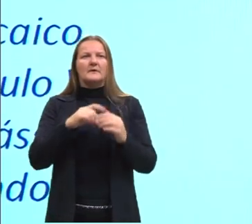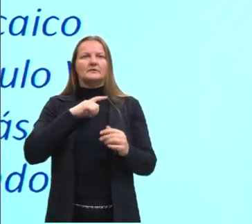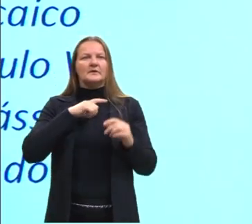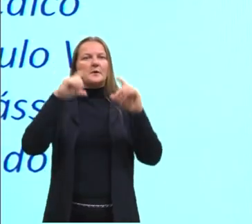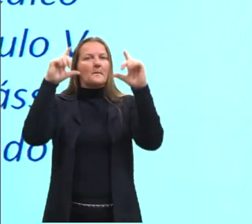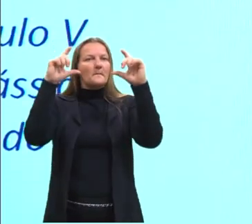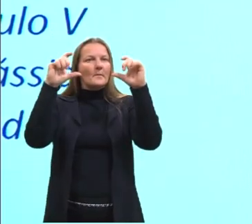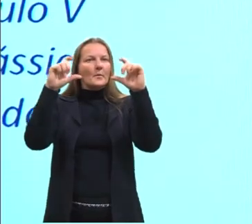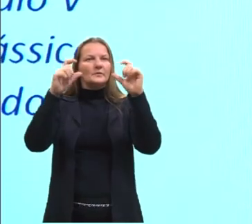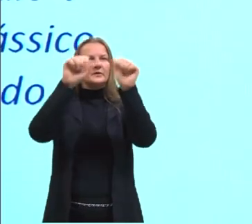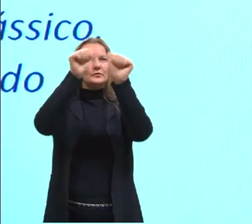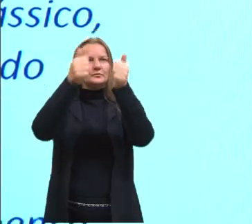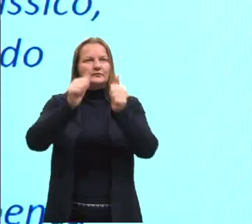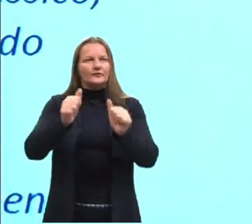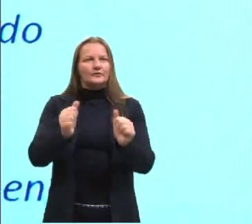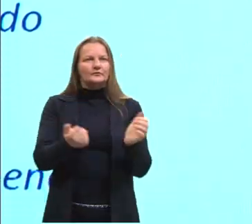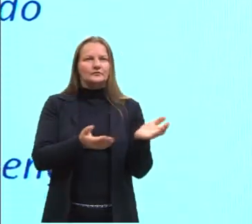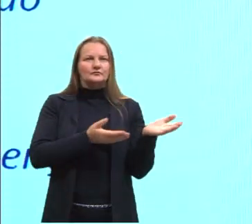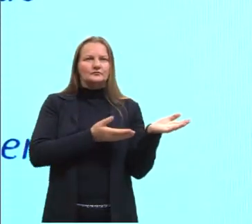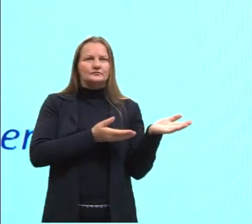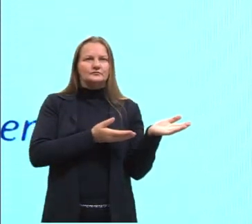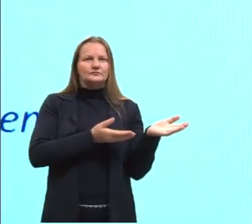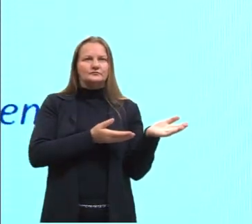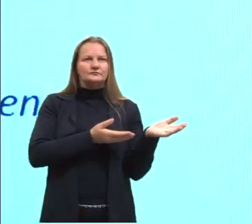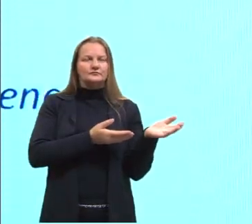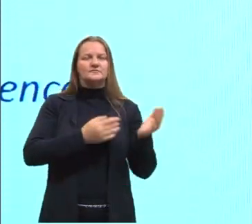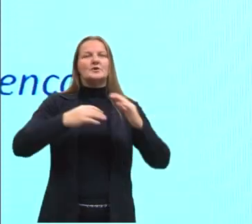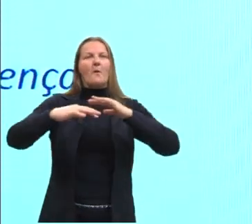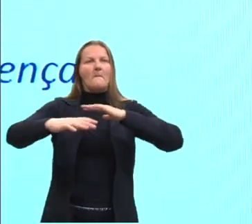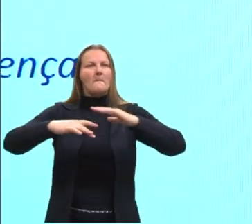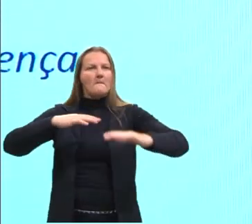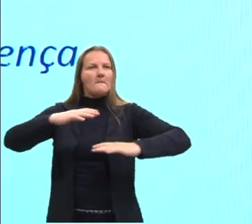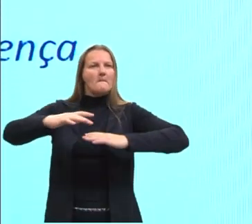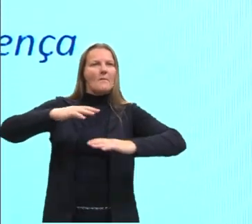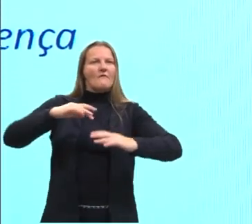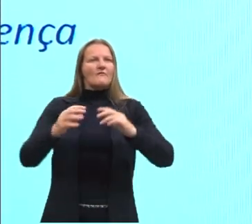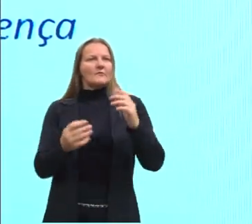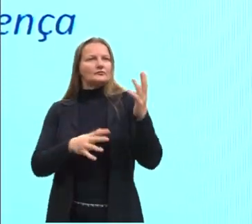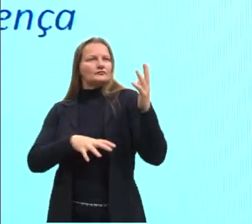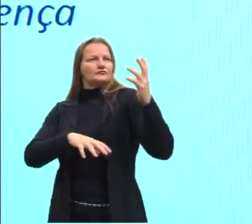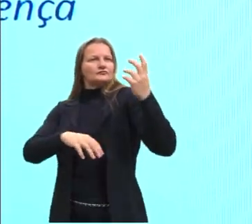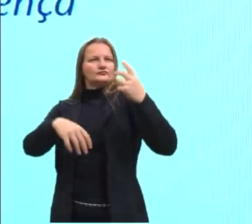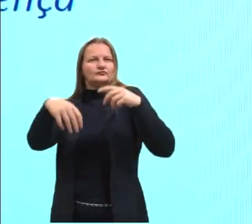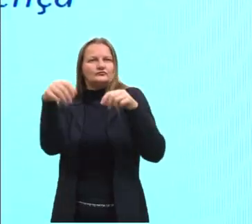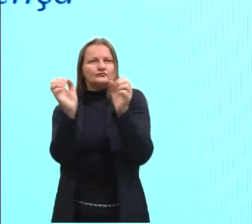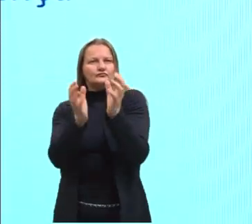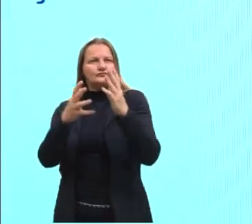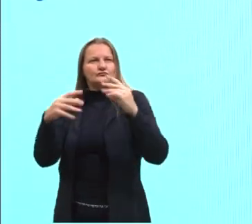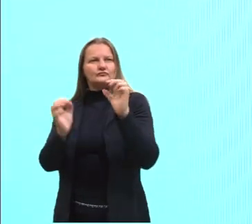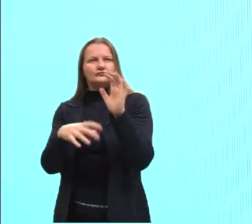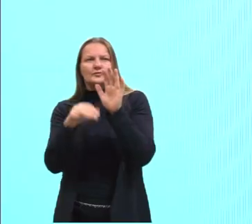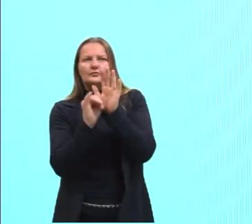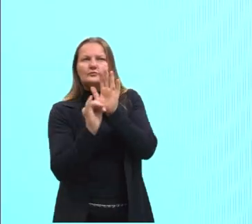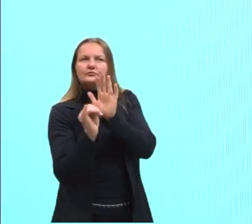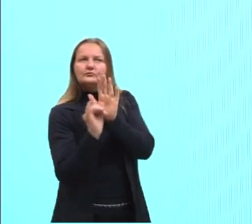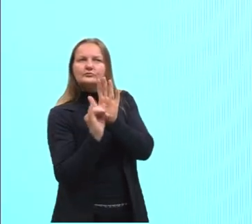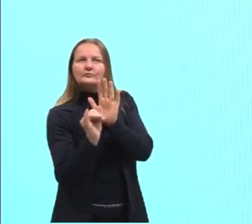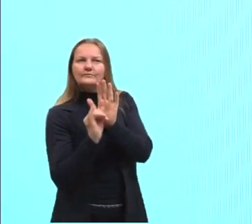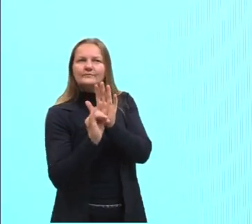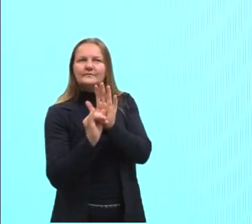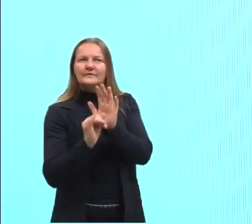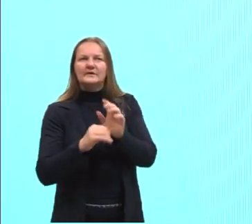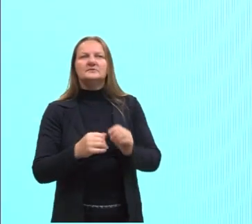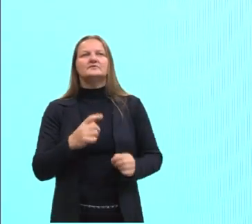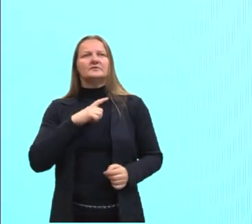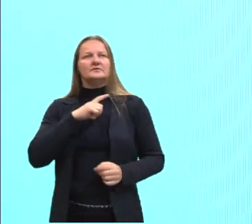modelo de escultura que ela já ganha movimento, que ela apresenta uma narrativa. Nós sabemos que a